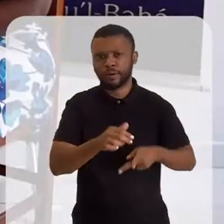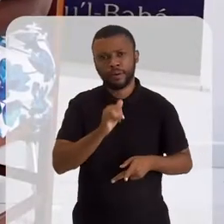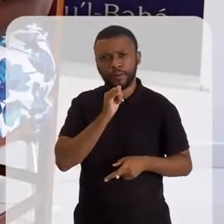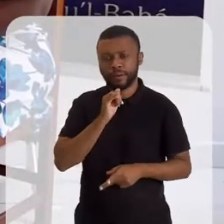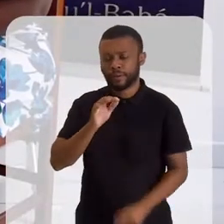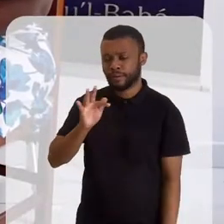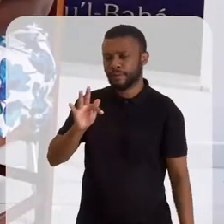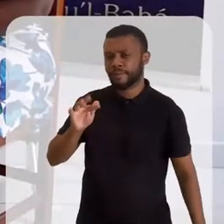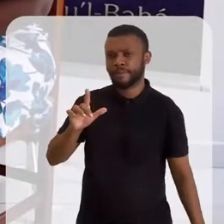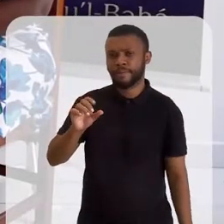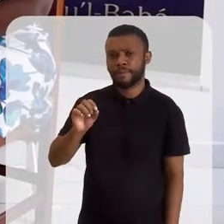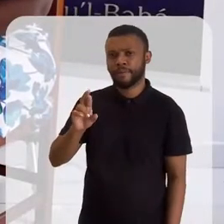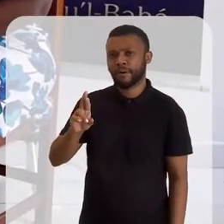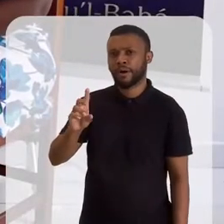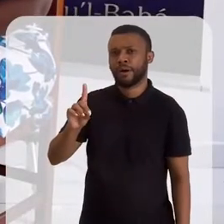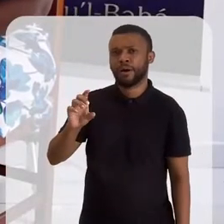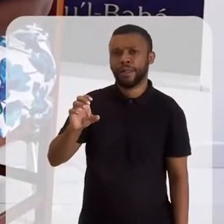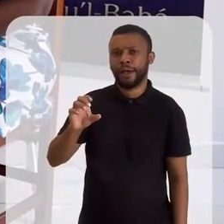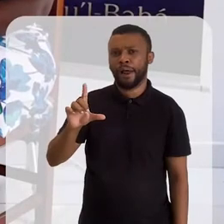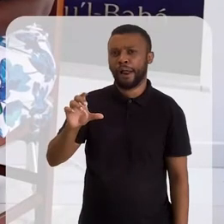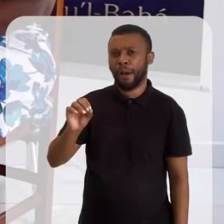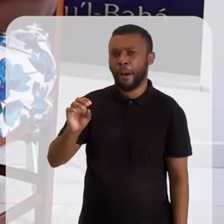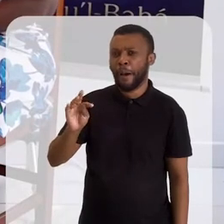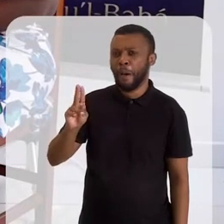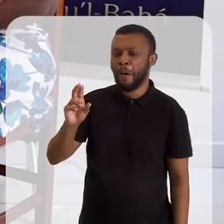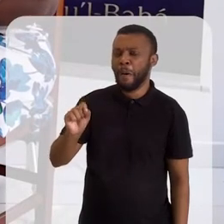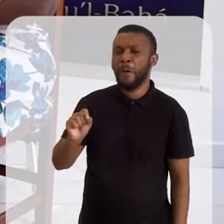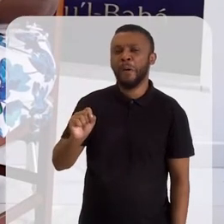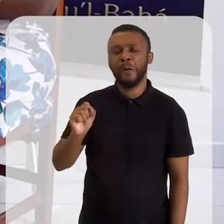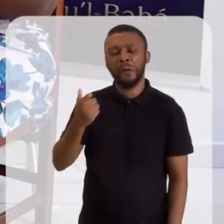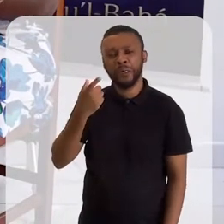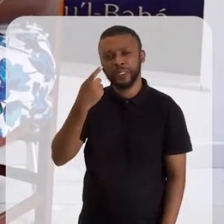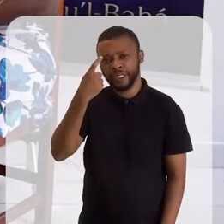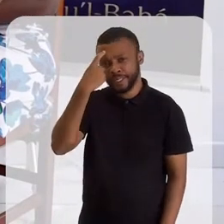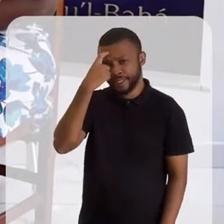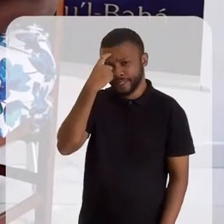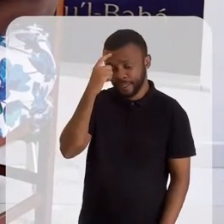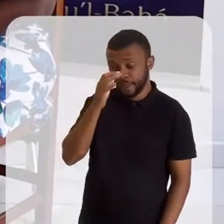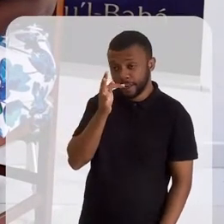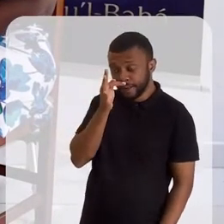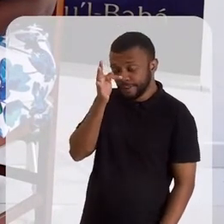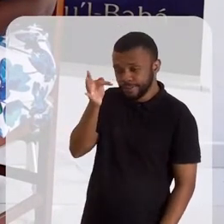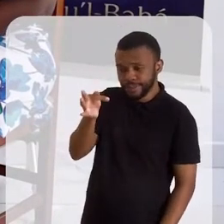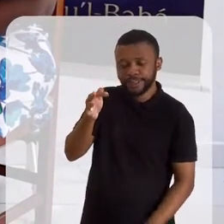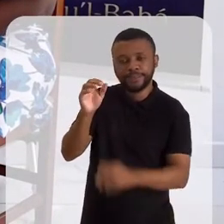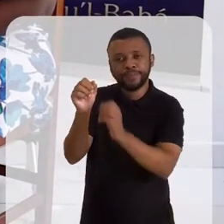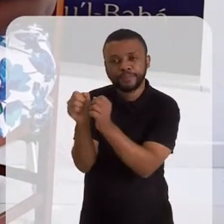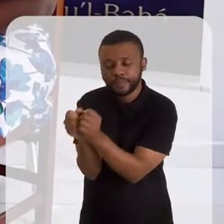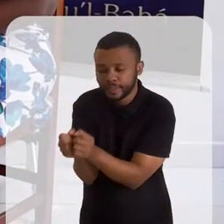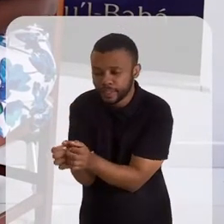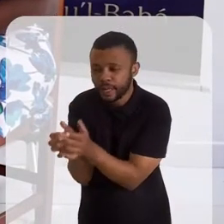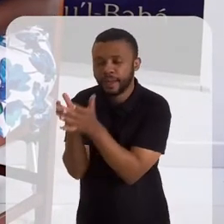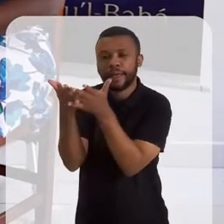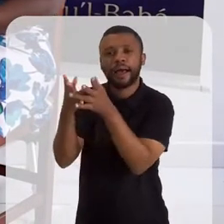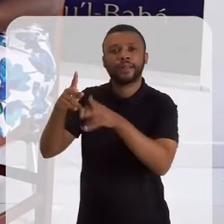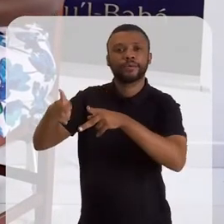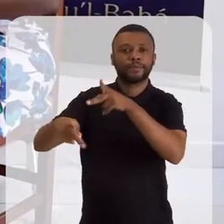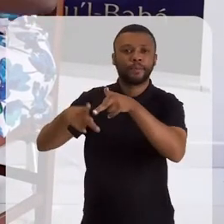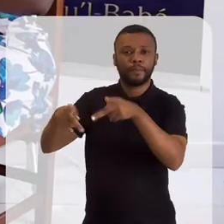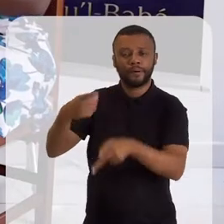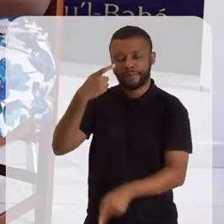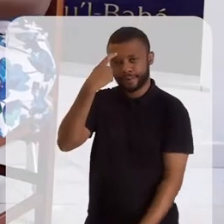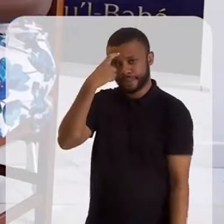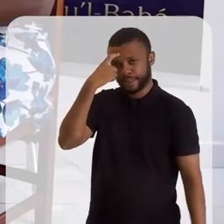flor de lótus, lá na Índia, a flor é um objeto sagrado para os indianos, né? Então,